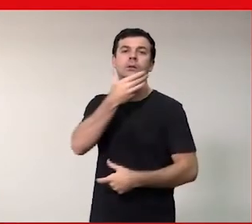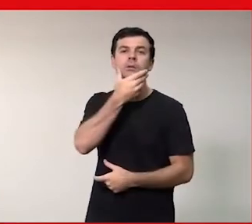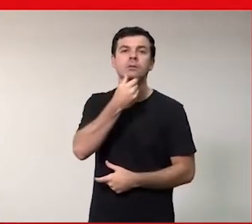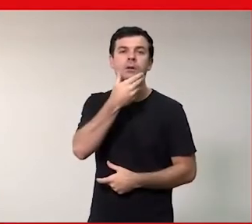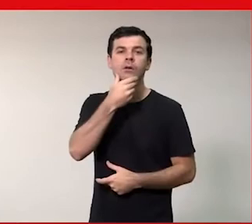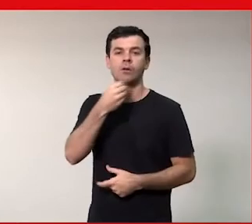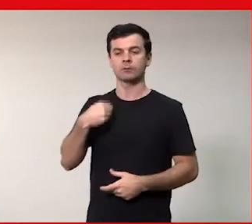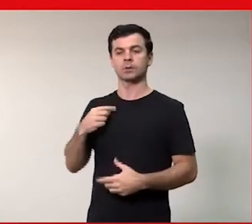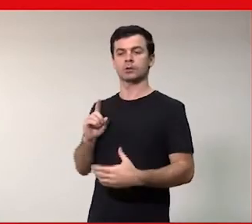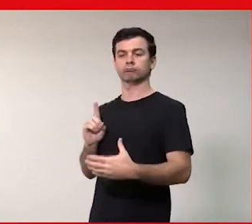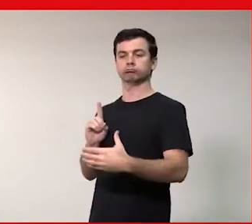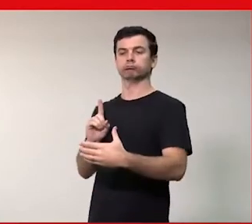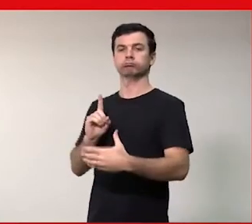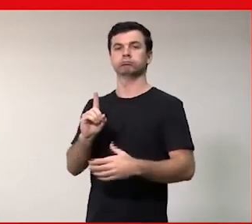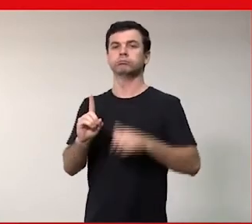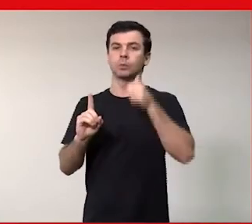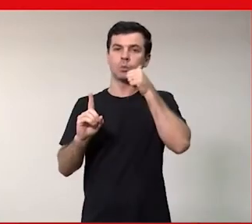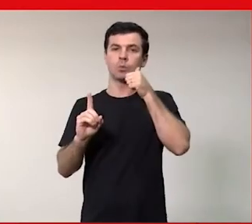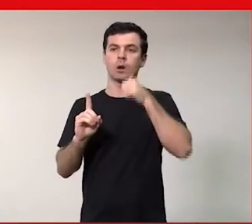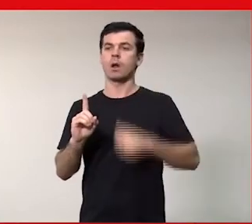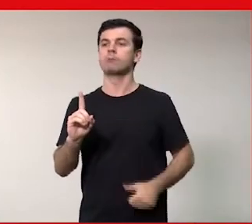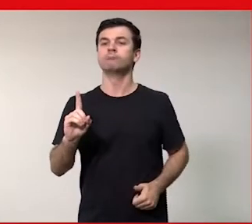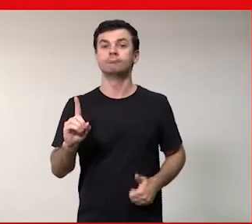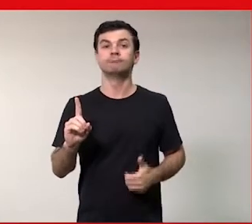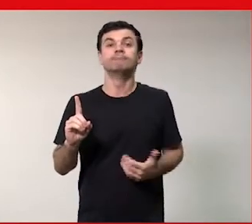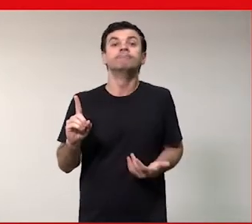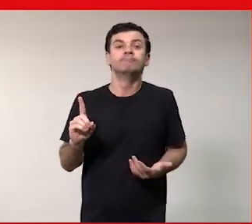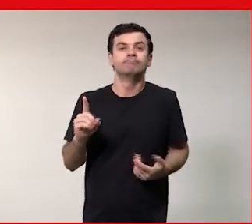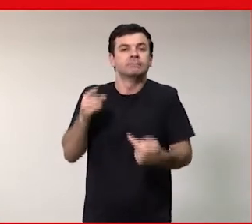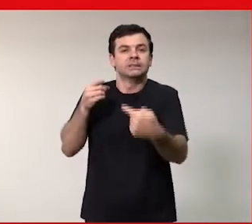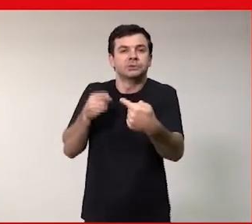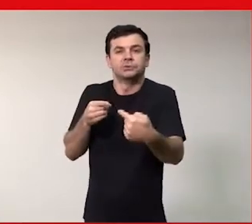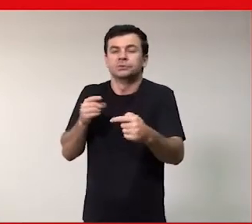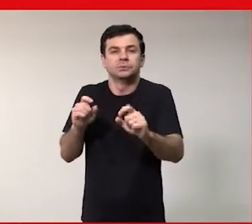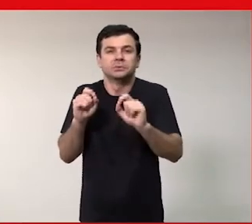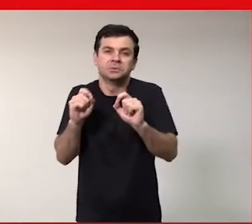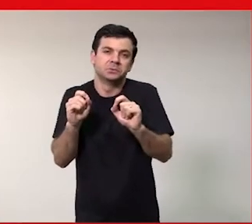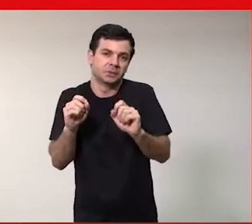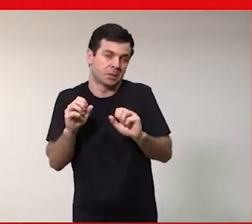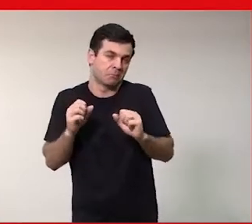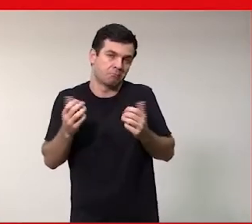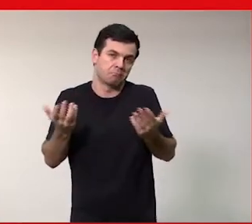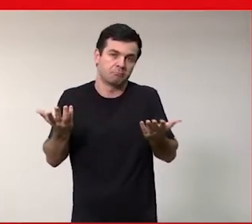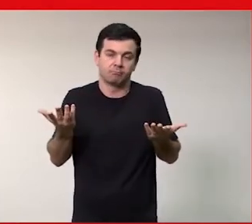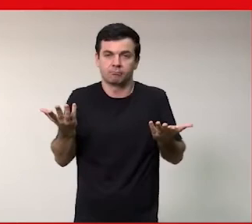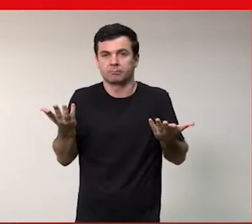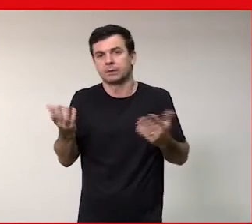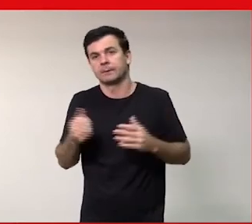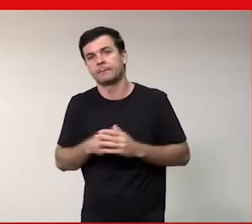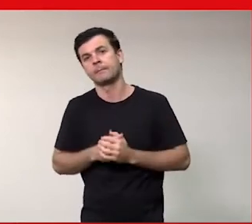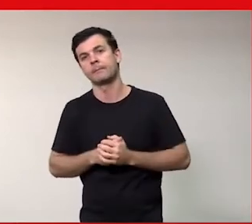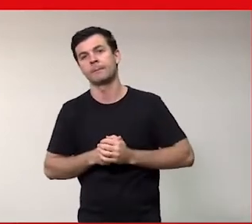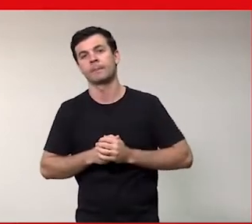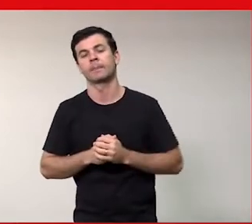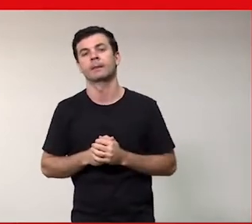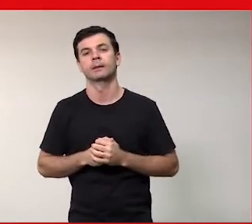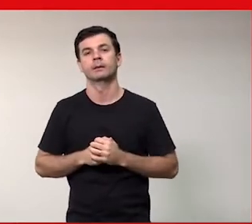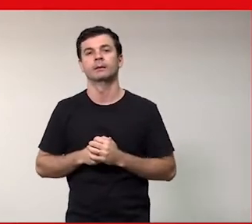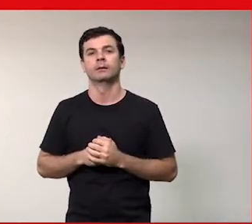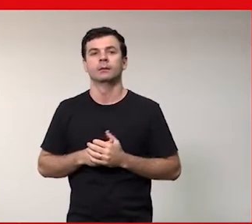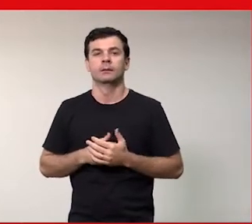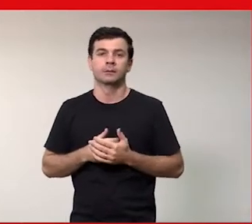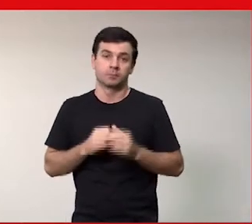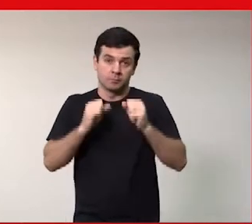e eu acho que qual seria talvez uma não digo uma